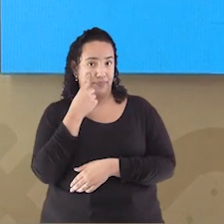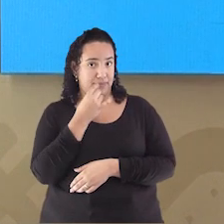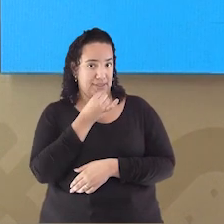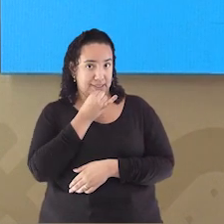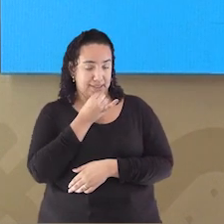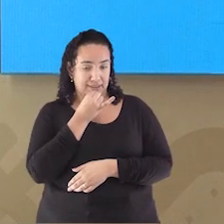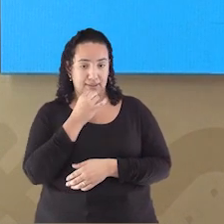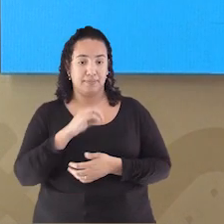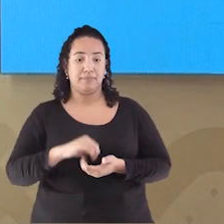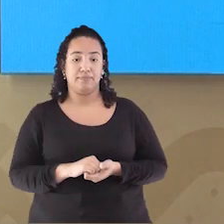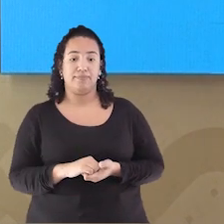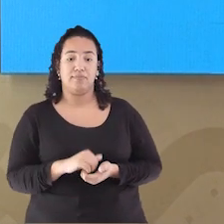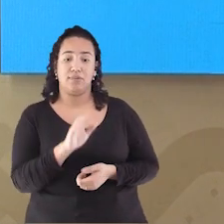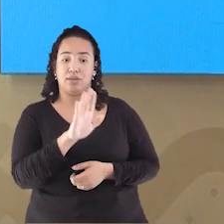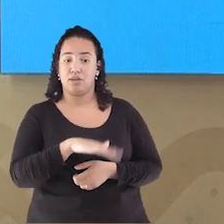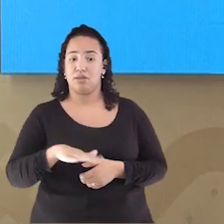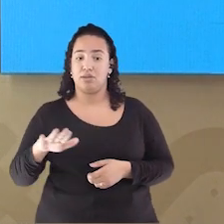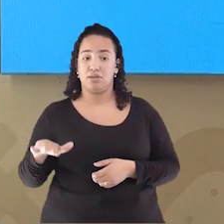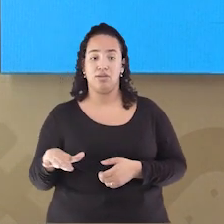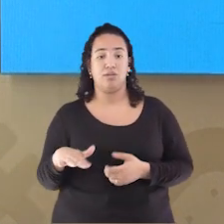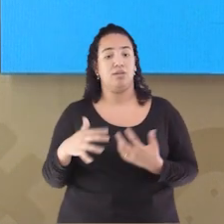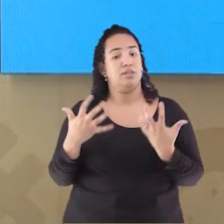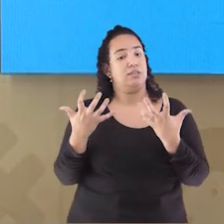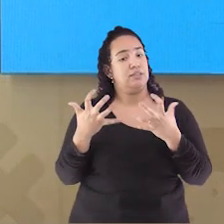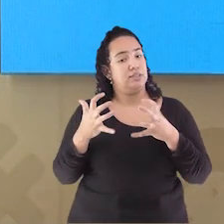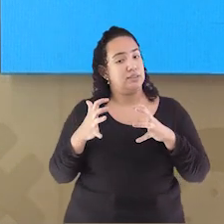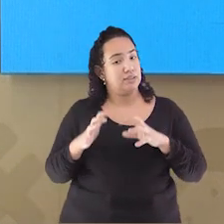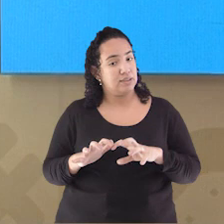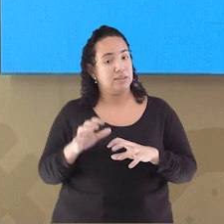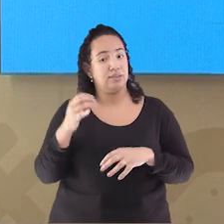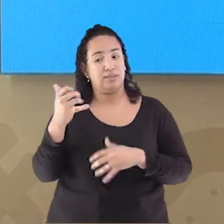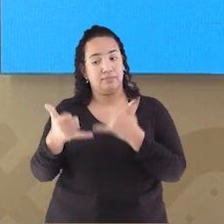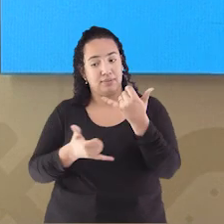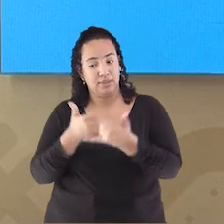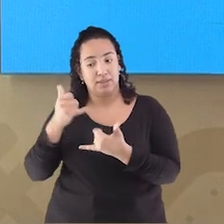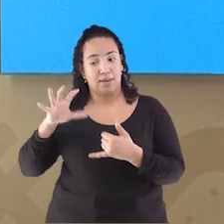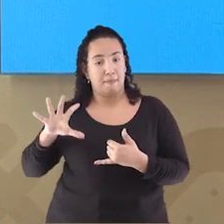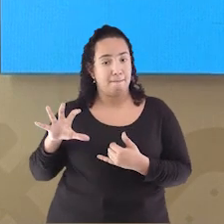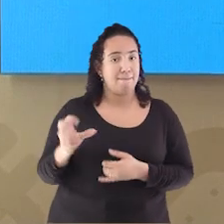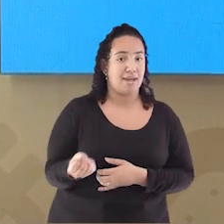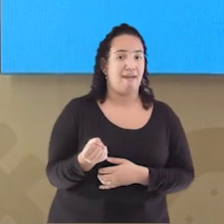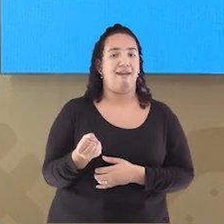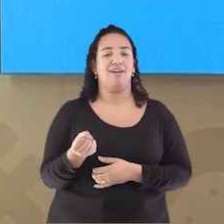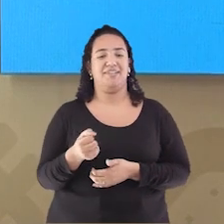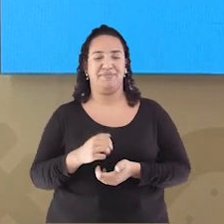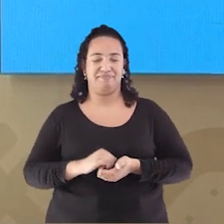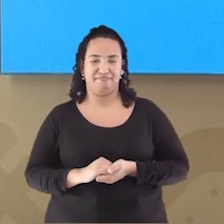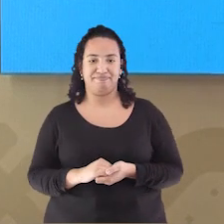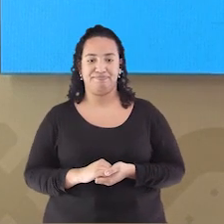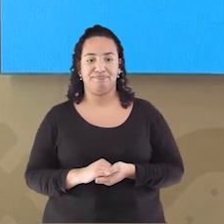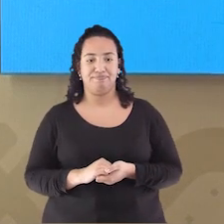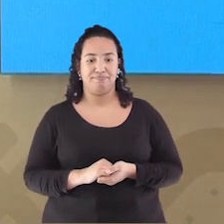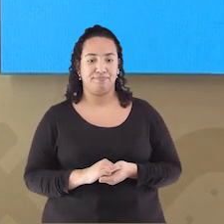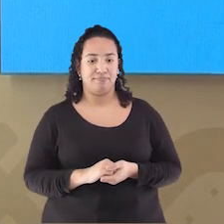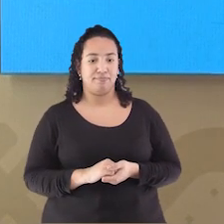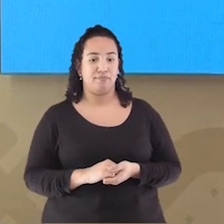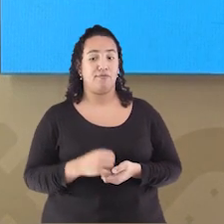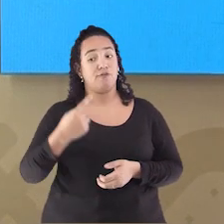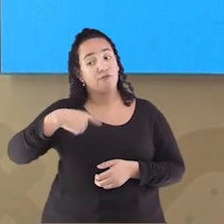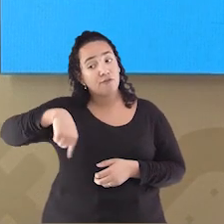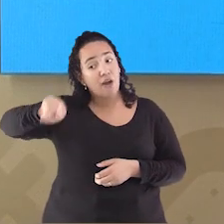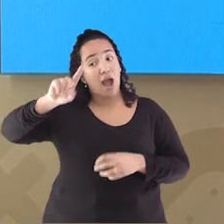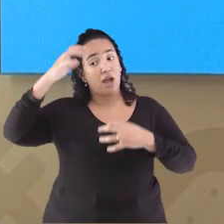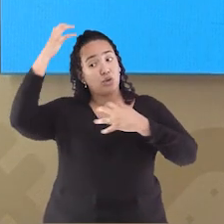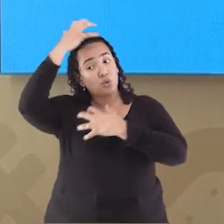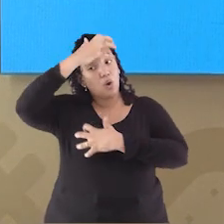Aquela criança Não cansa De tomar O brinquedo Da irmã Vá